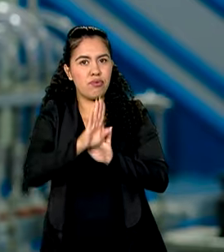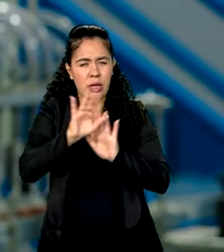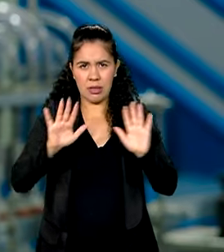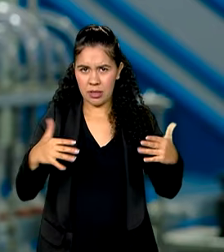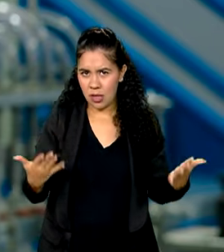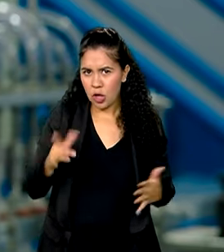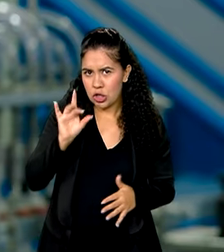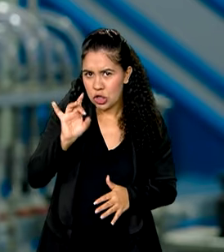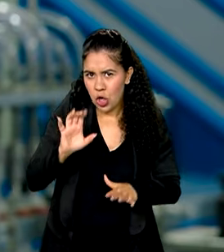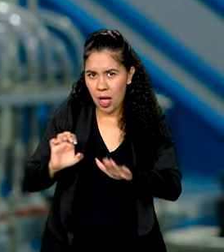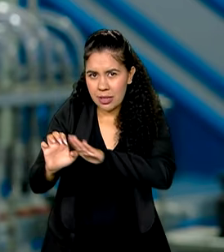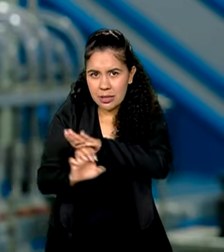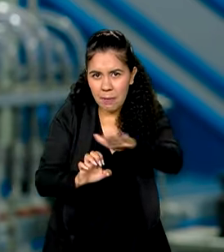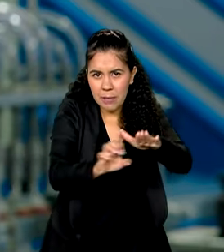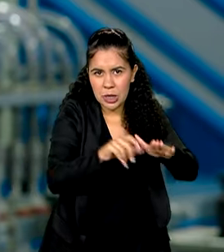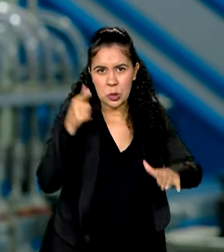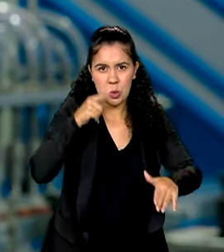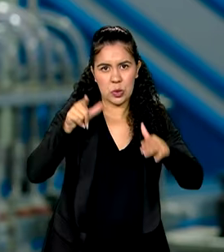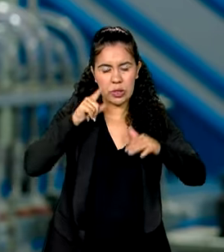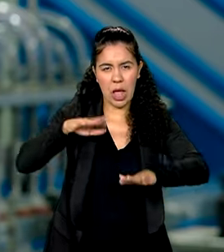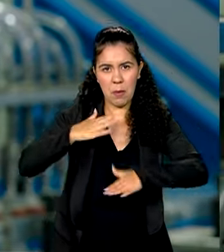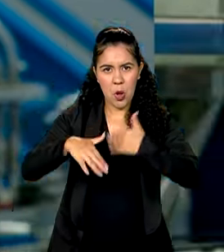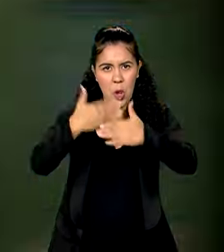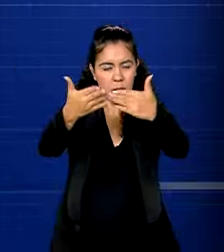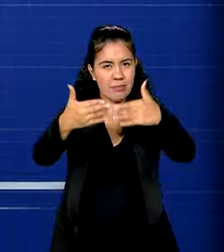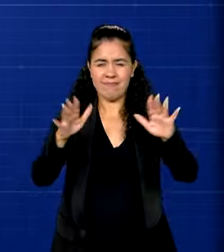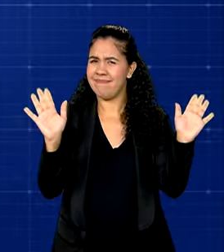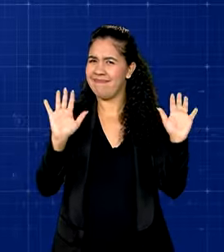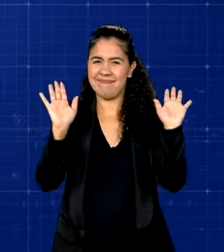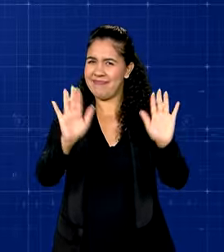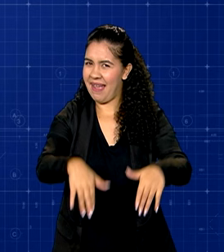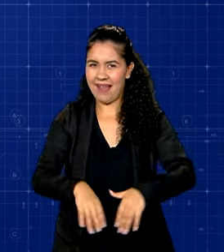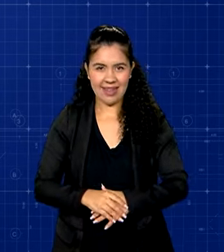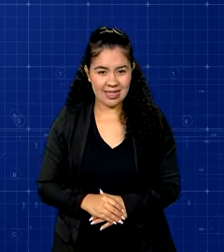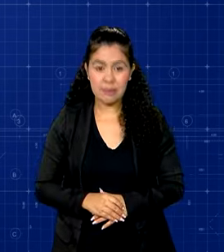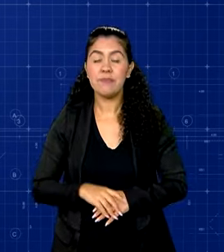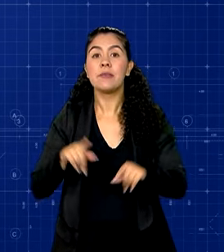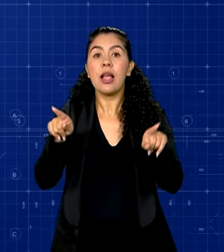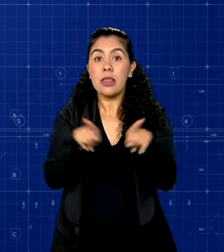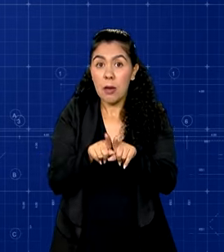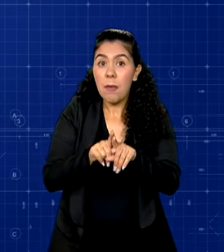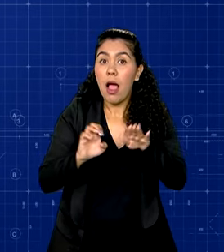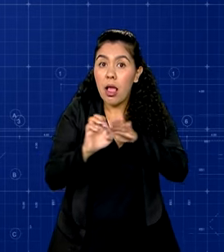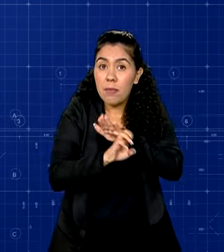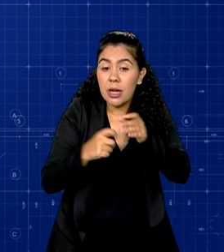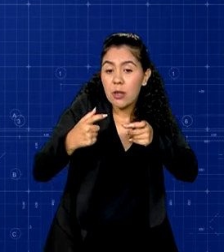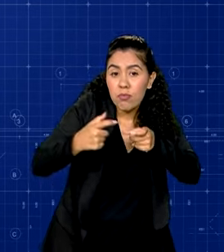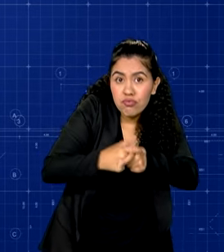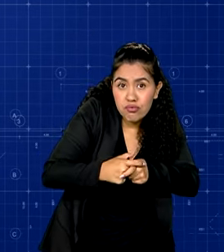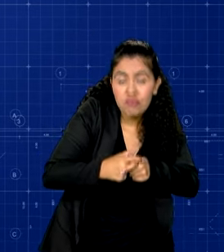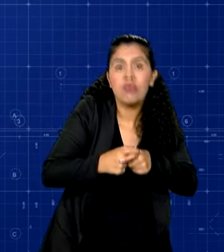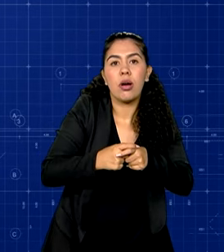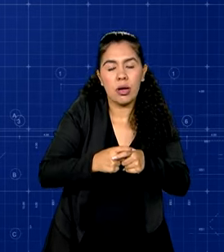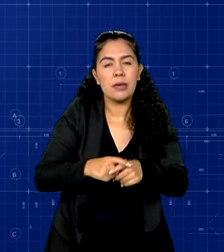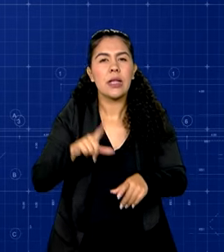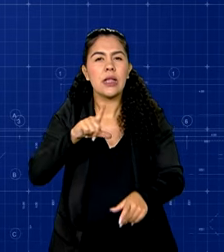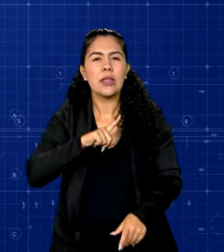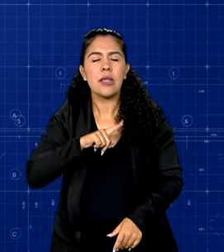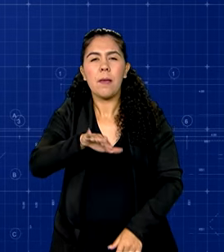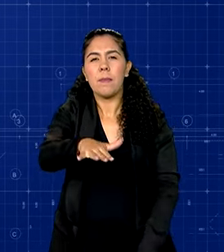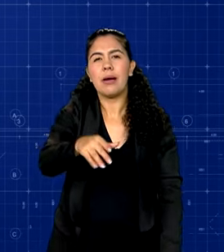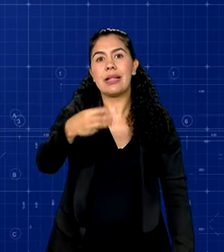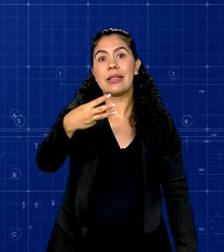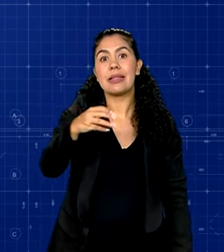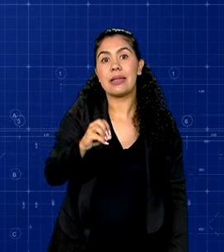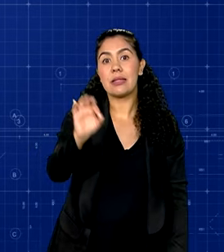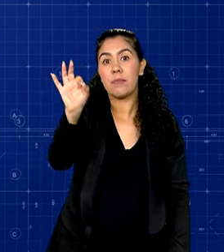empresas contribuem para o aumento do PIB? Que nada! As micro e pequenas empresas correspondem hoje a cerca de 30